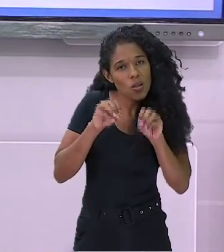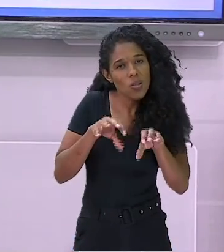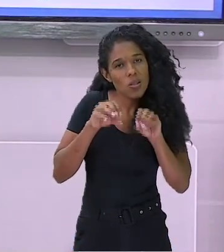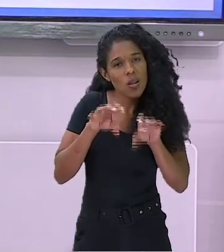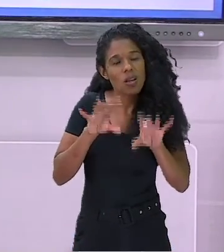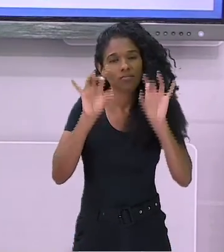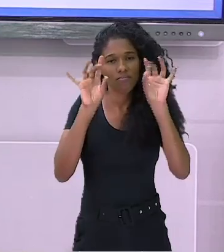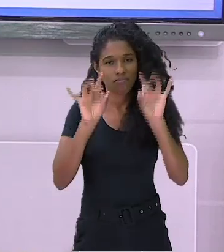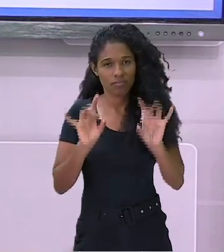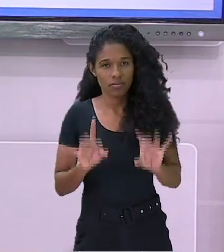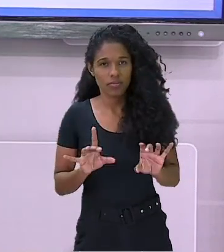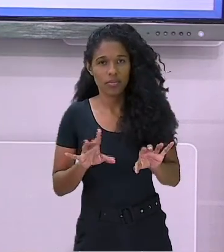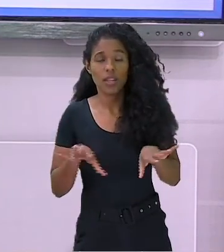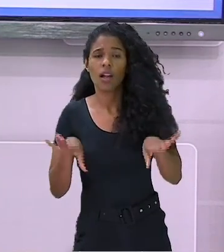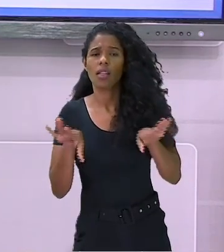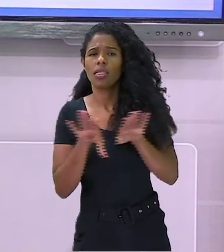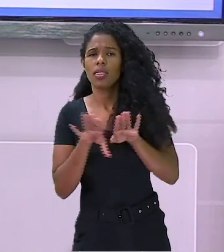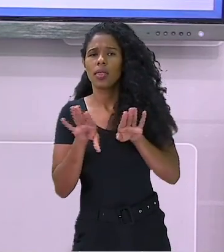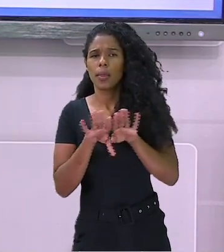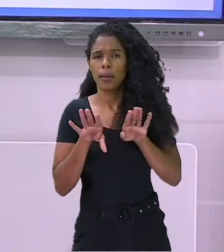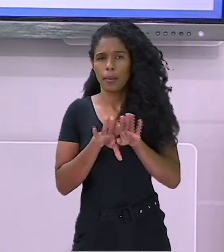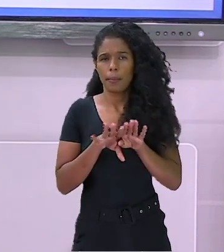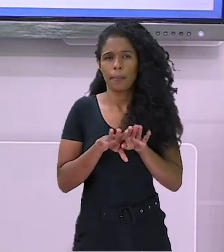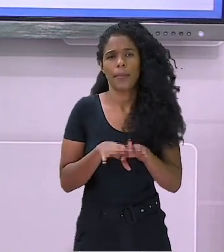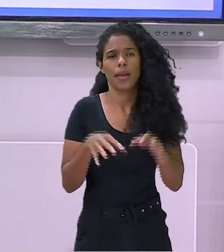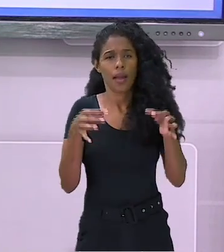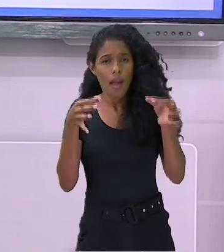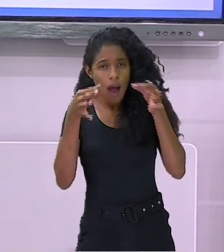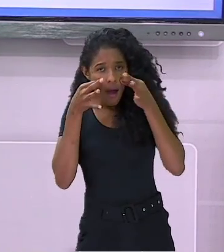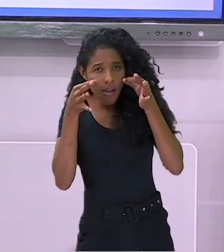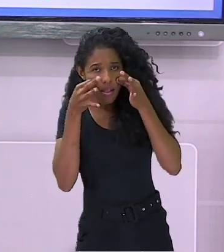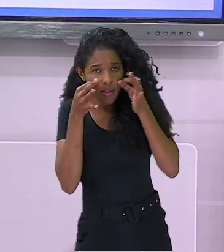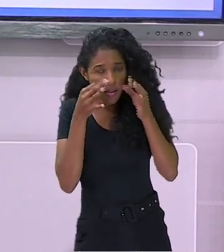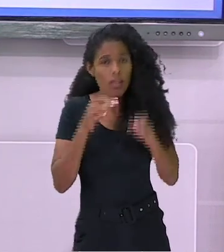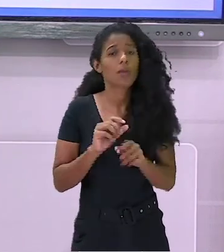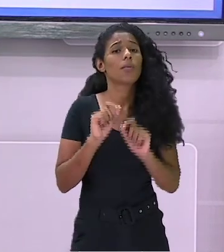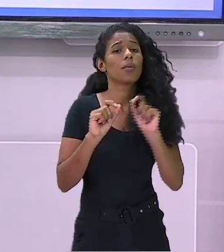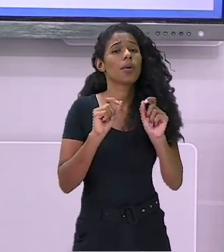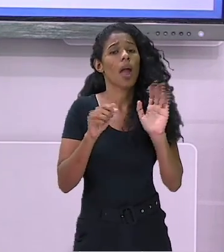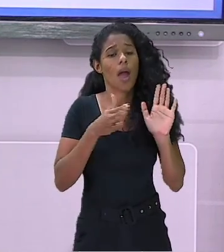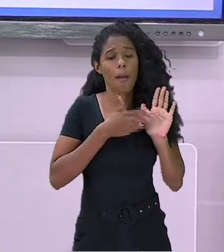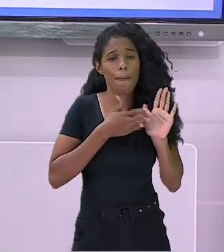como um meio a mais de estimular seu filho a adquirir novas habilidades.